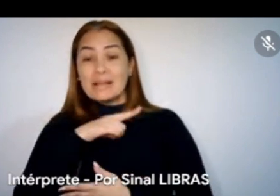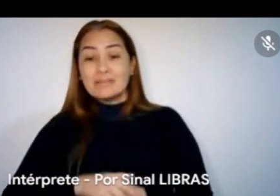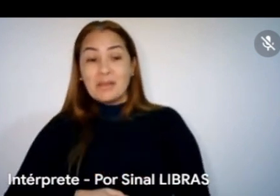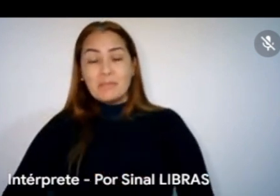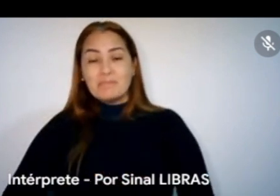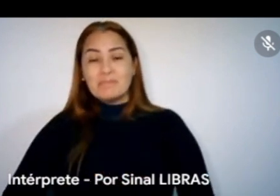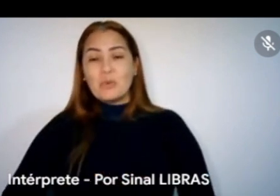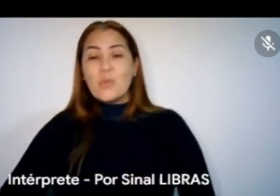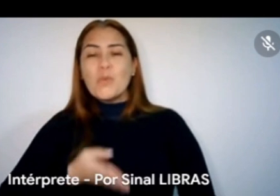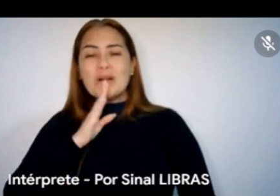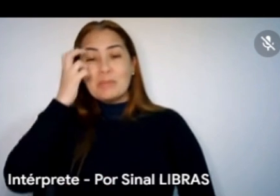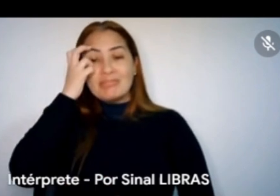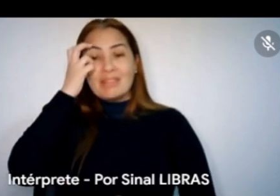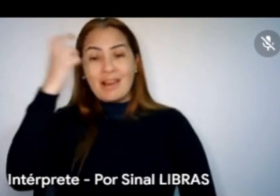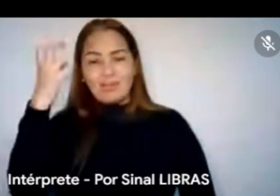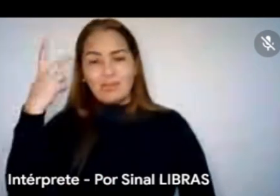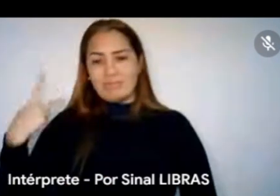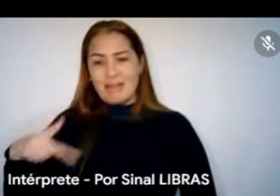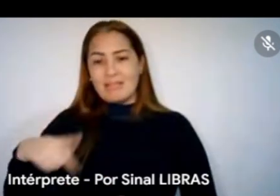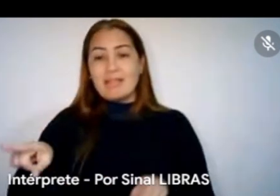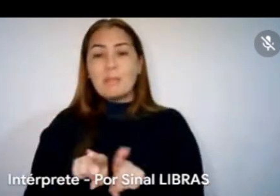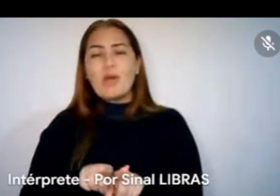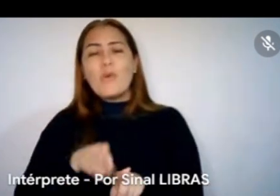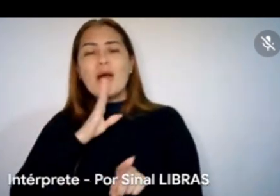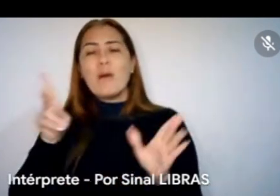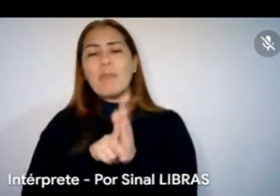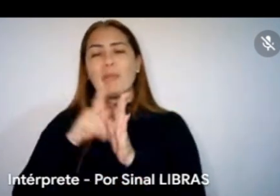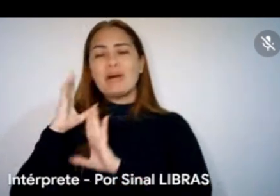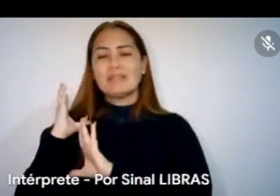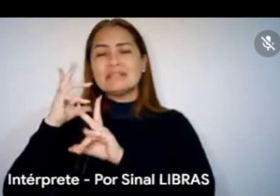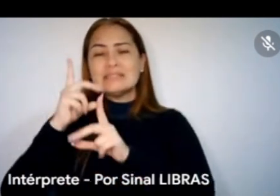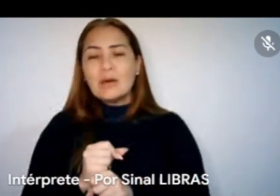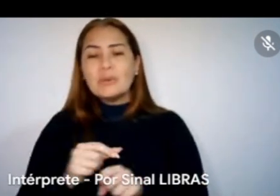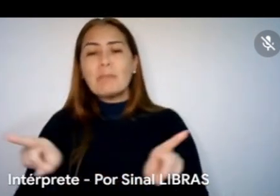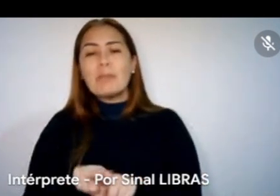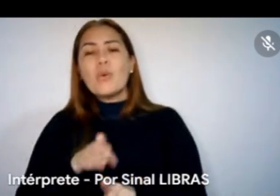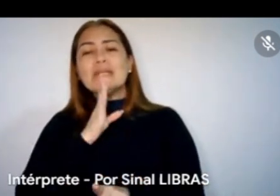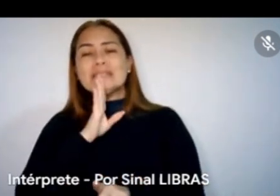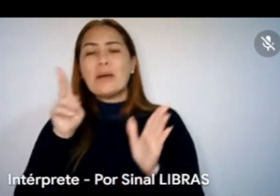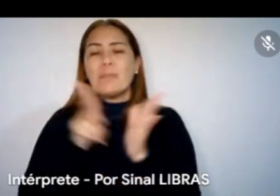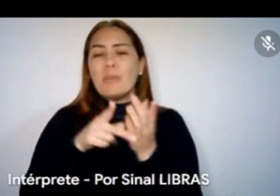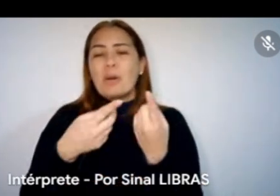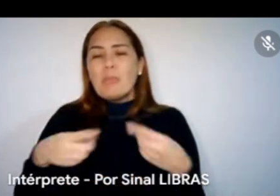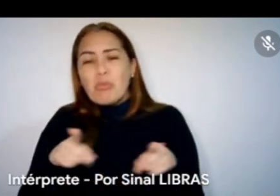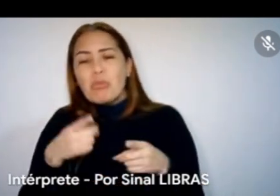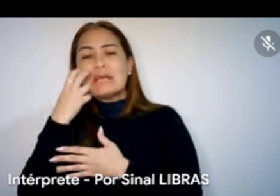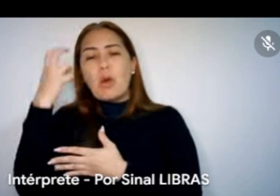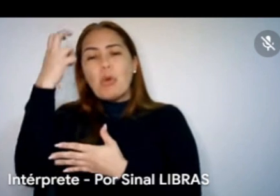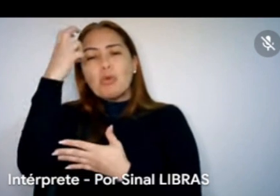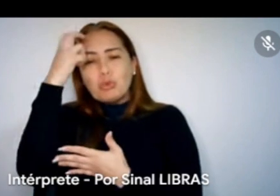importante, levar a tradição, levar a nossa música, a nossa cultura brasileira,